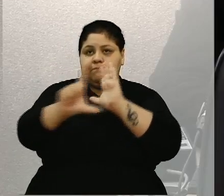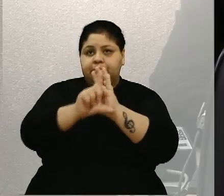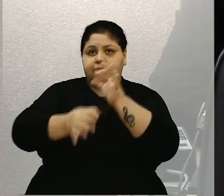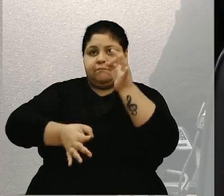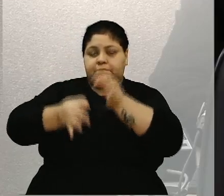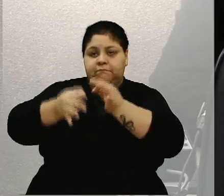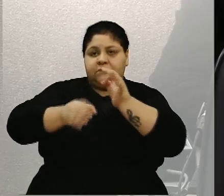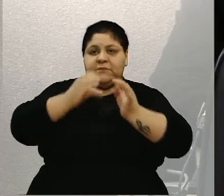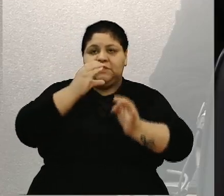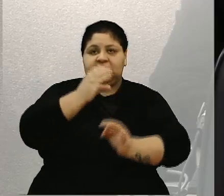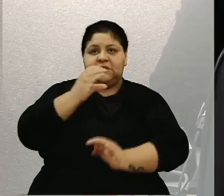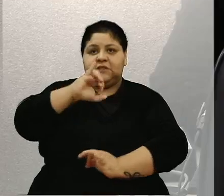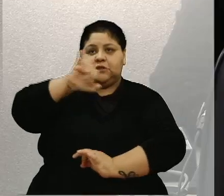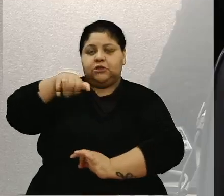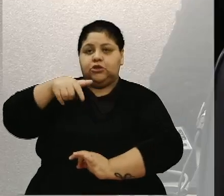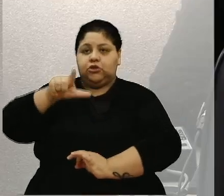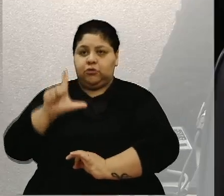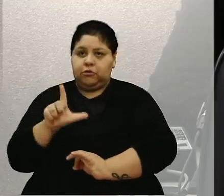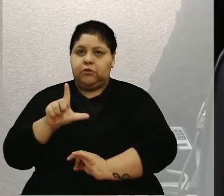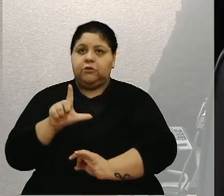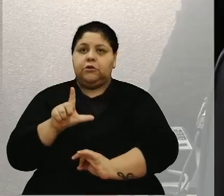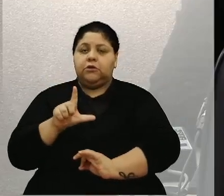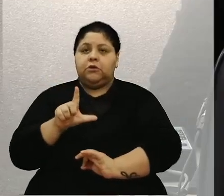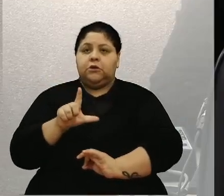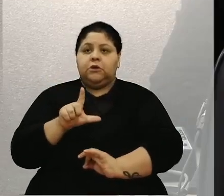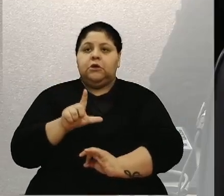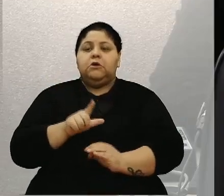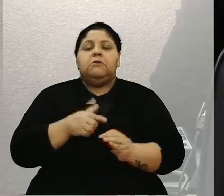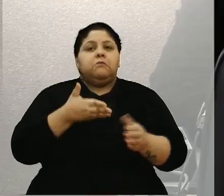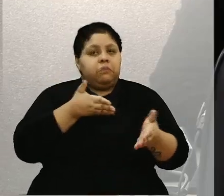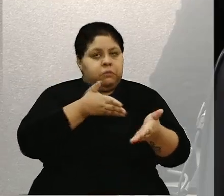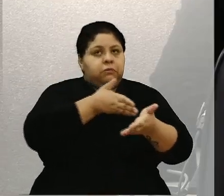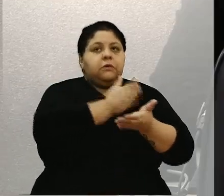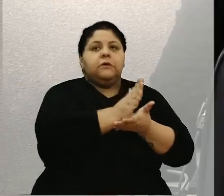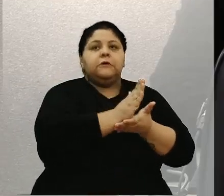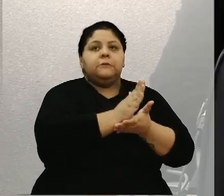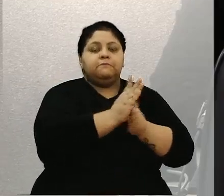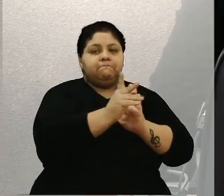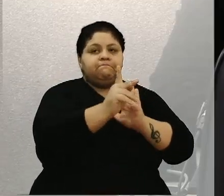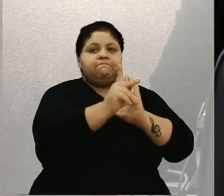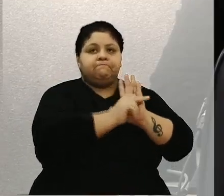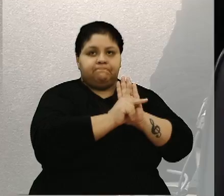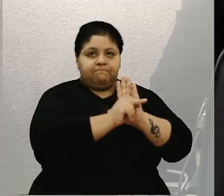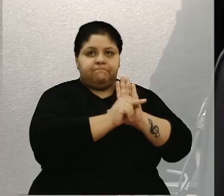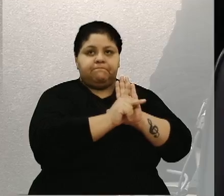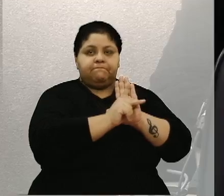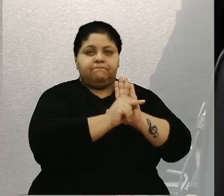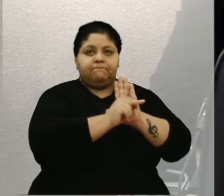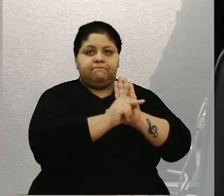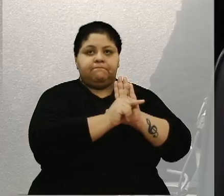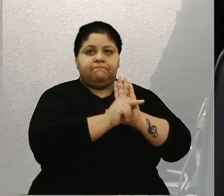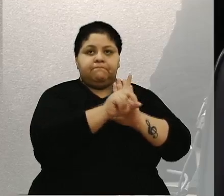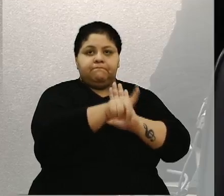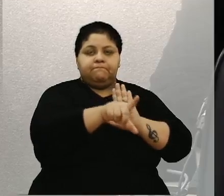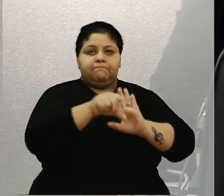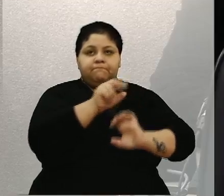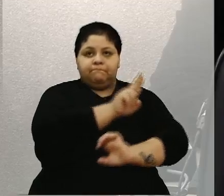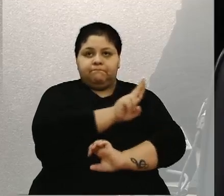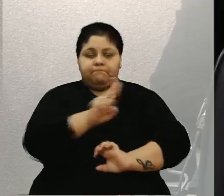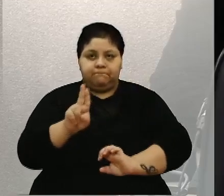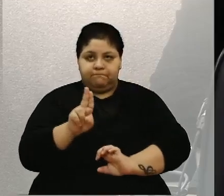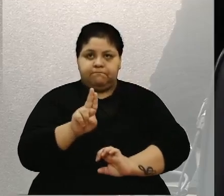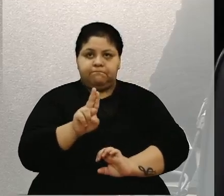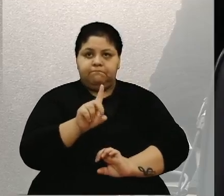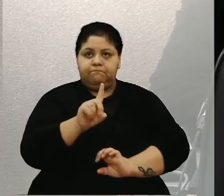CCJL, a mesma manifestou-se pela legalidade desta proposição. A escolha do nome Diego do